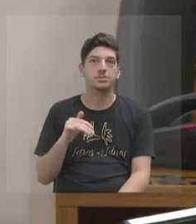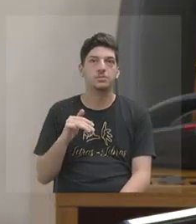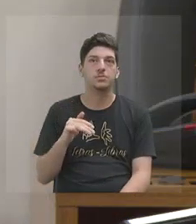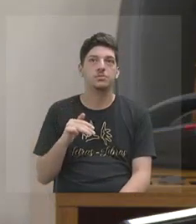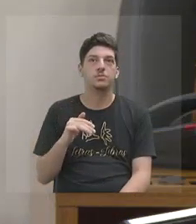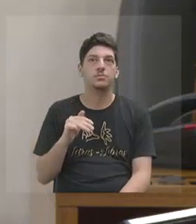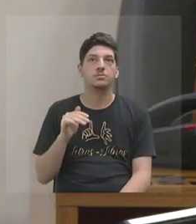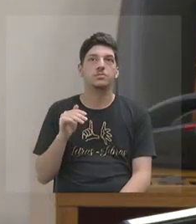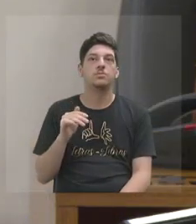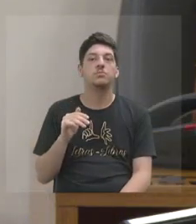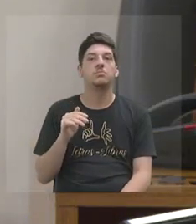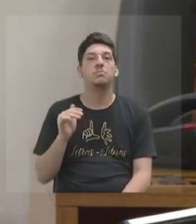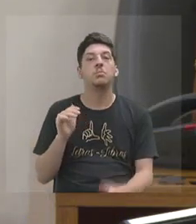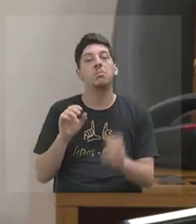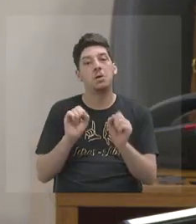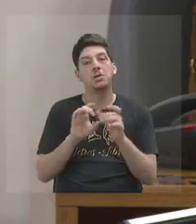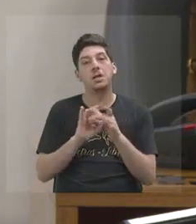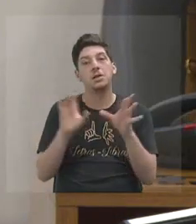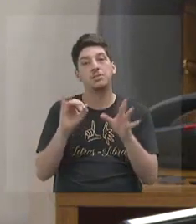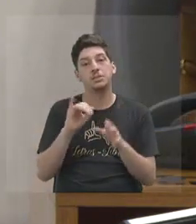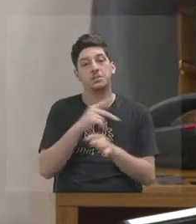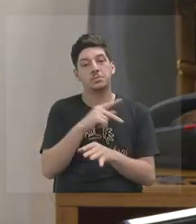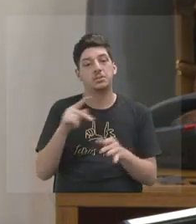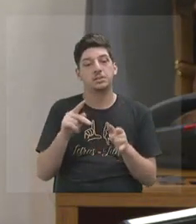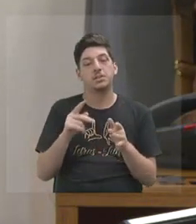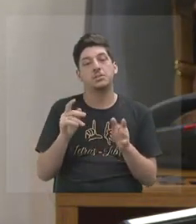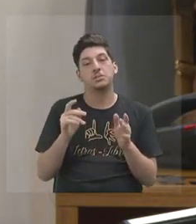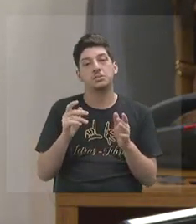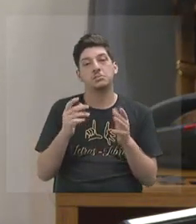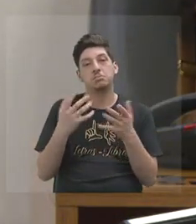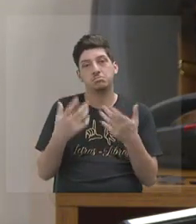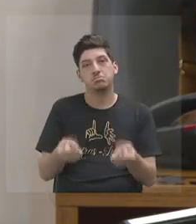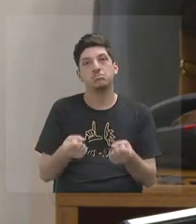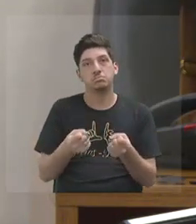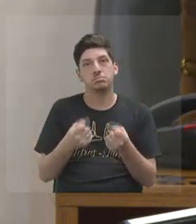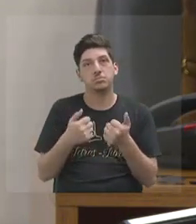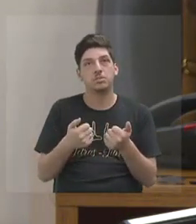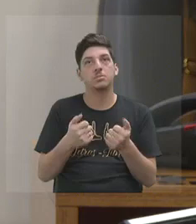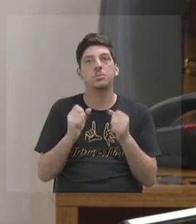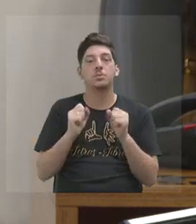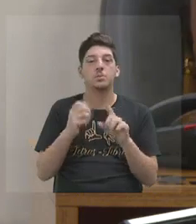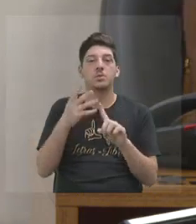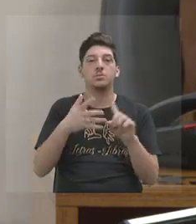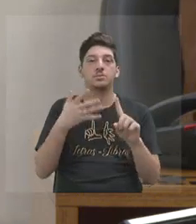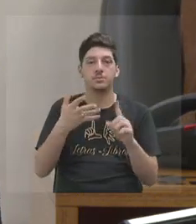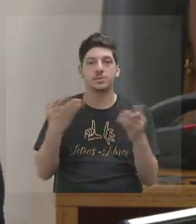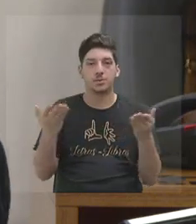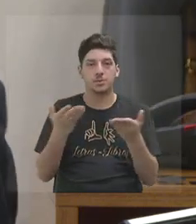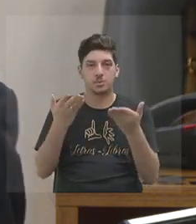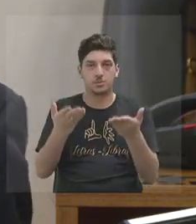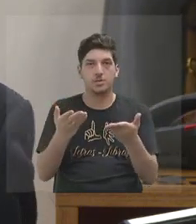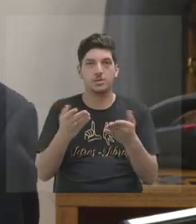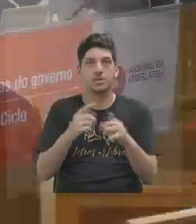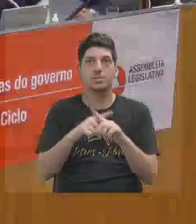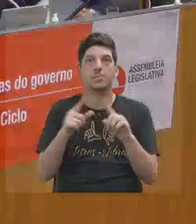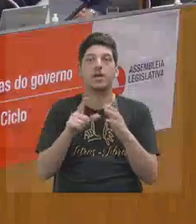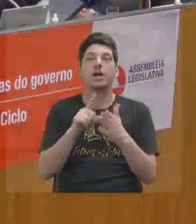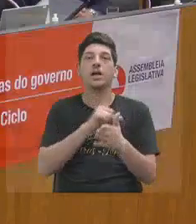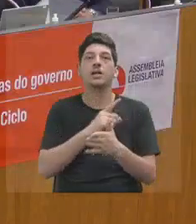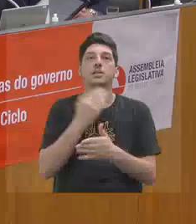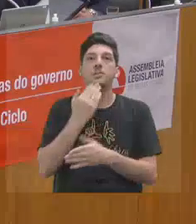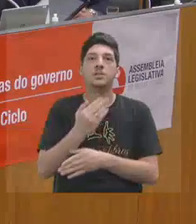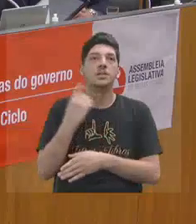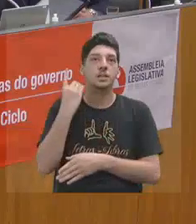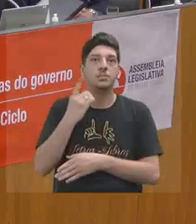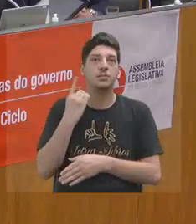prorrogáveis a critério da presidência. Tem a palavra, Vossa Excelência. Antes, porém, solicito a deputada Lúcia